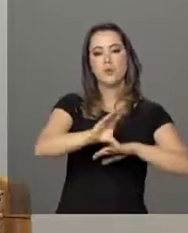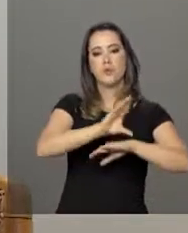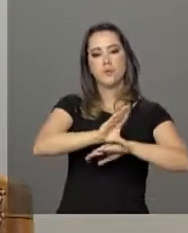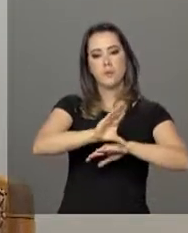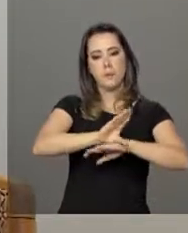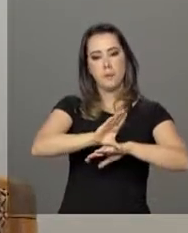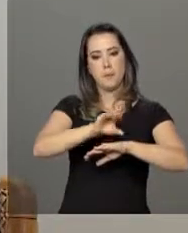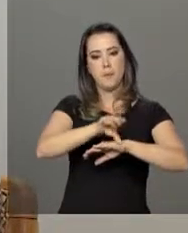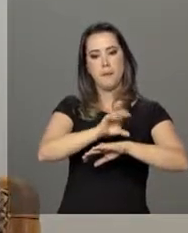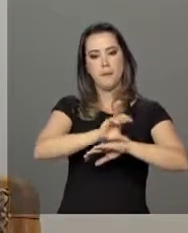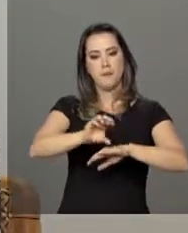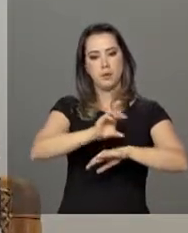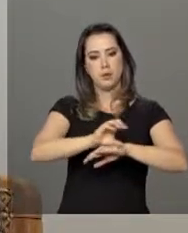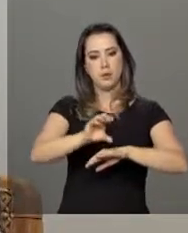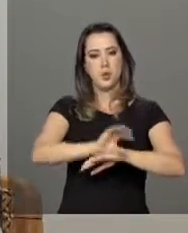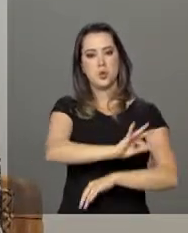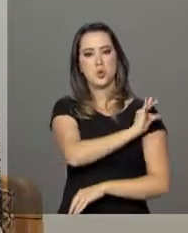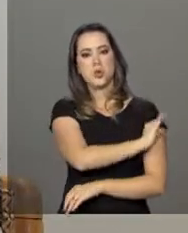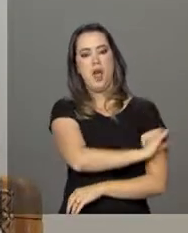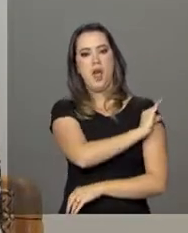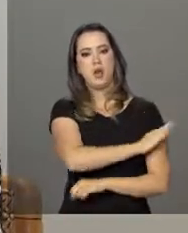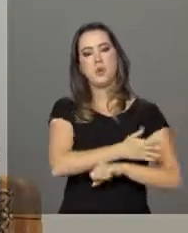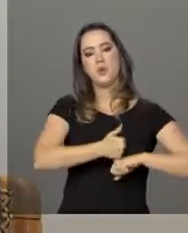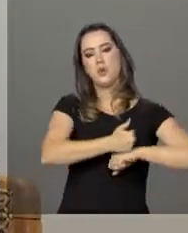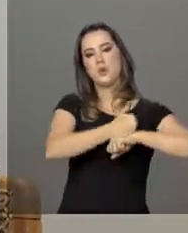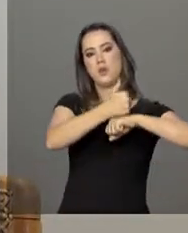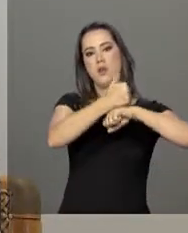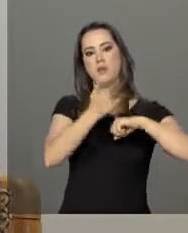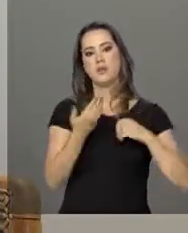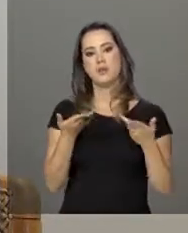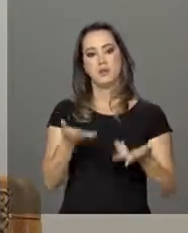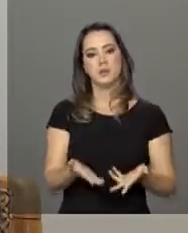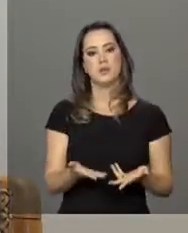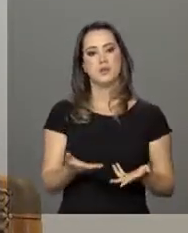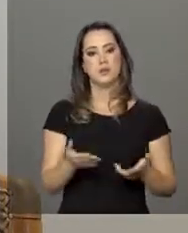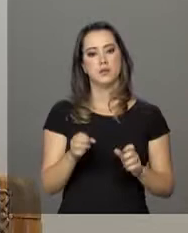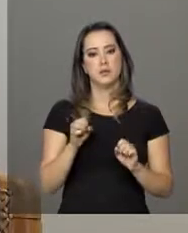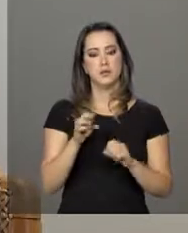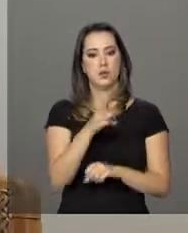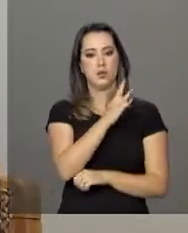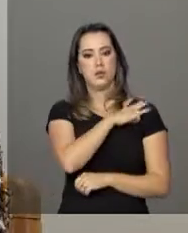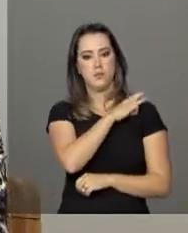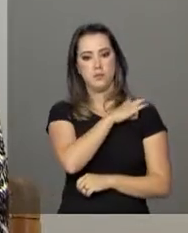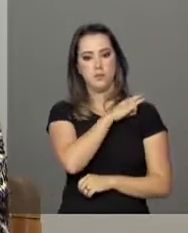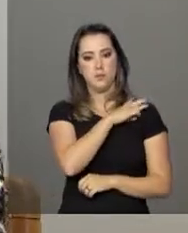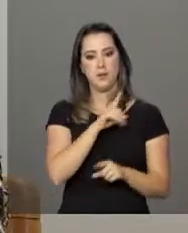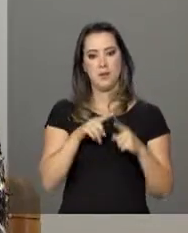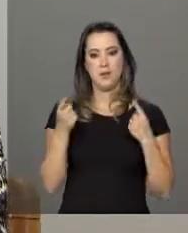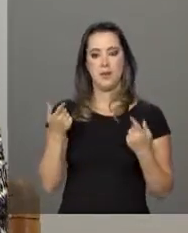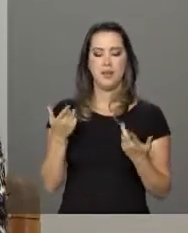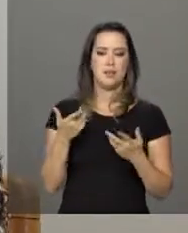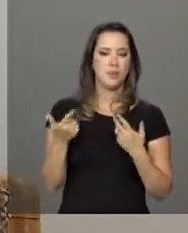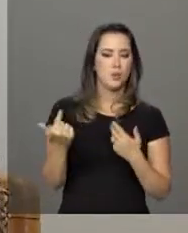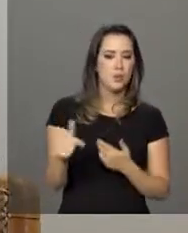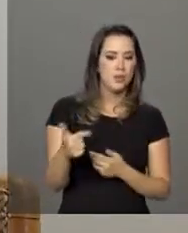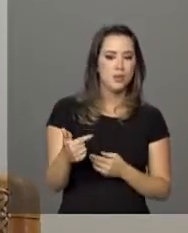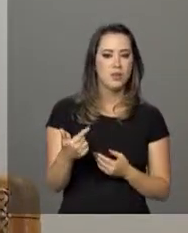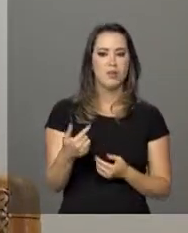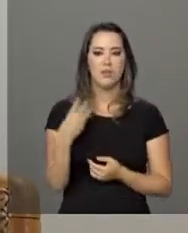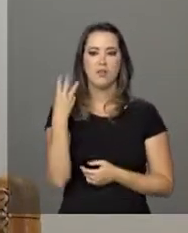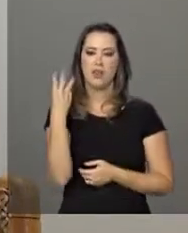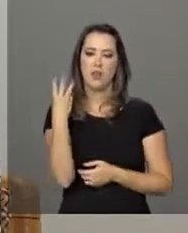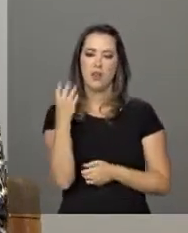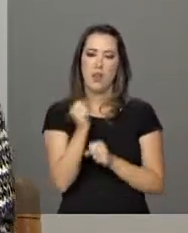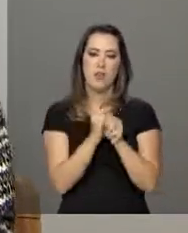um curso técnico profissional, da educação profissional de nível médio, mas que não dispõem daqueles 3